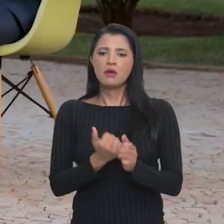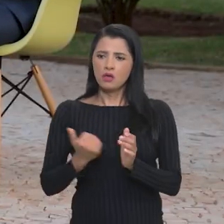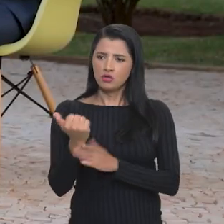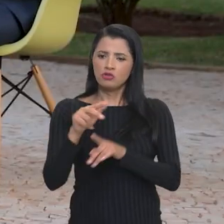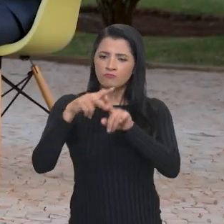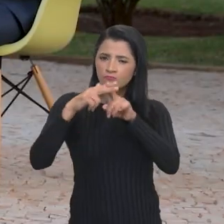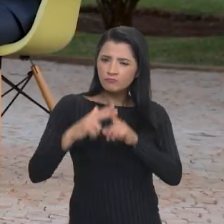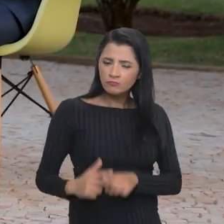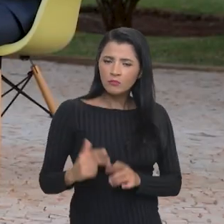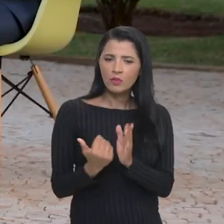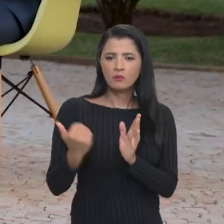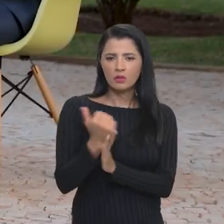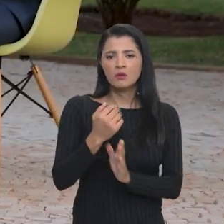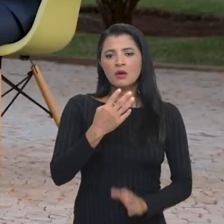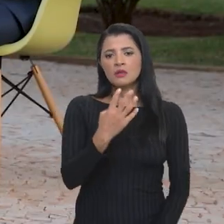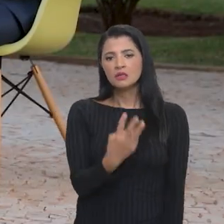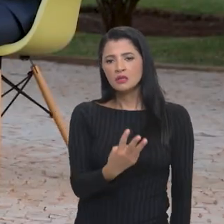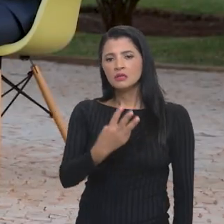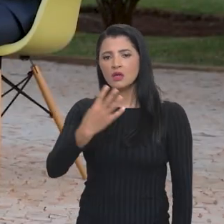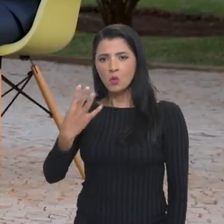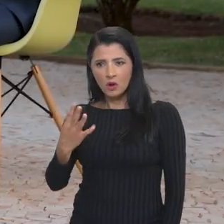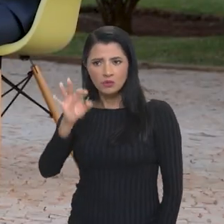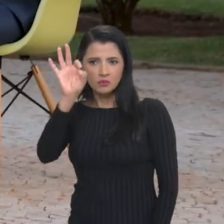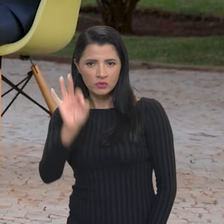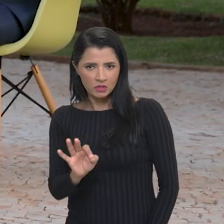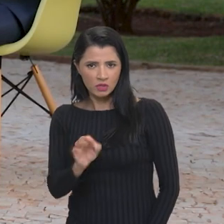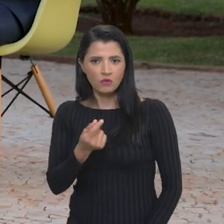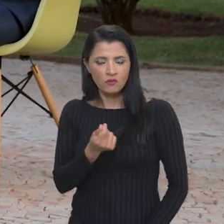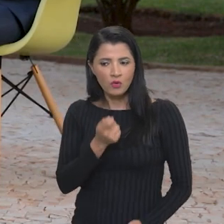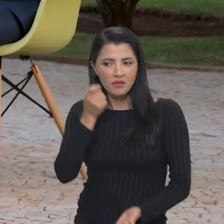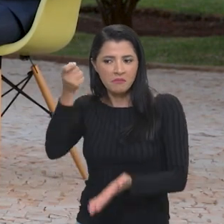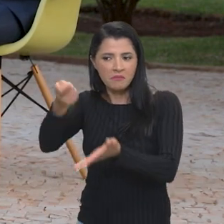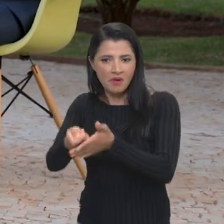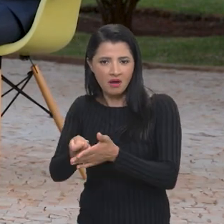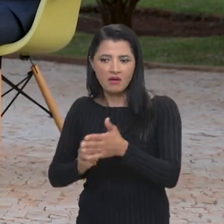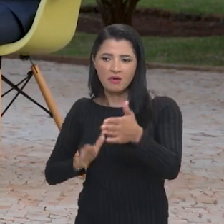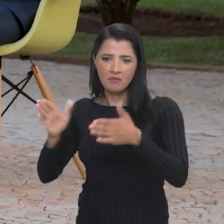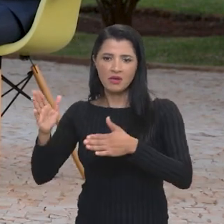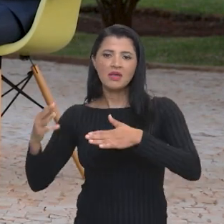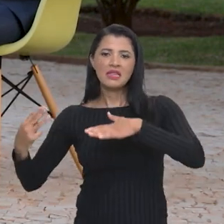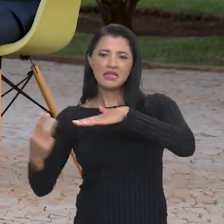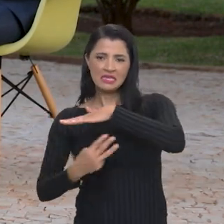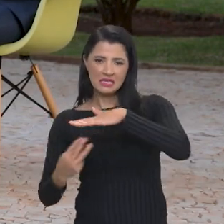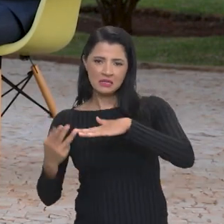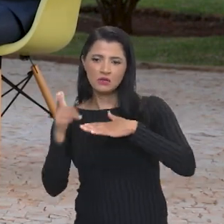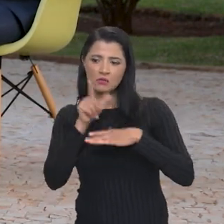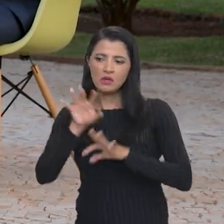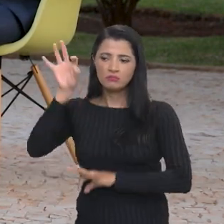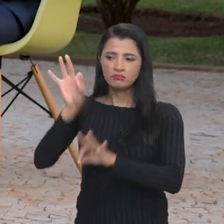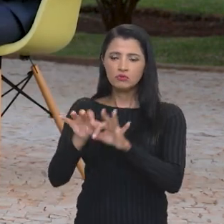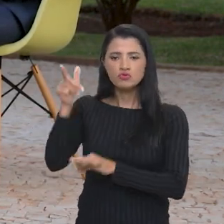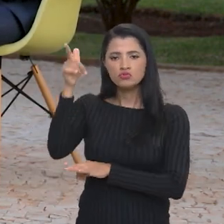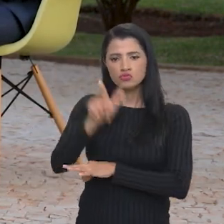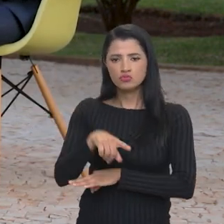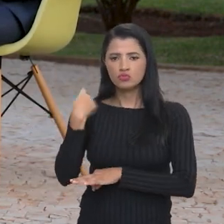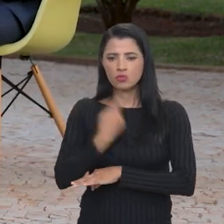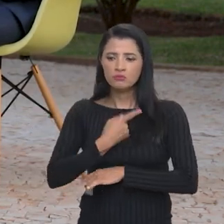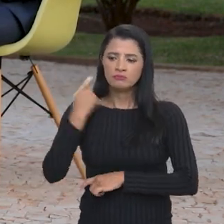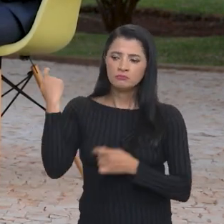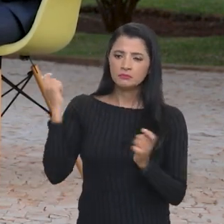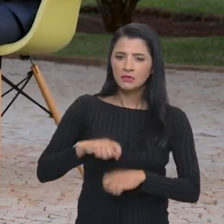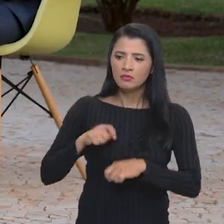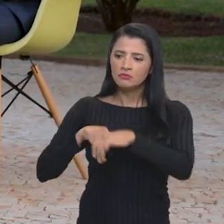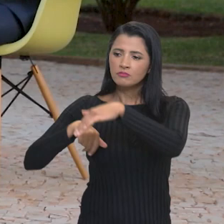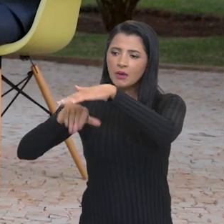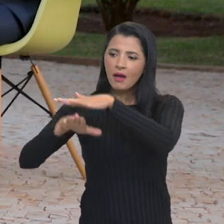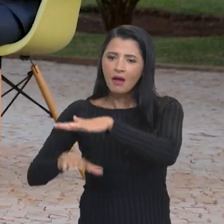valor que a Conab paga para os armazéns terceirizados para a gente reorganizar a nossa capacidade estática de armazenamento para voltar a